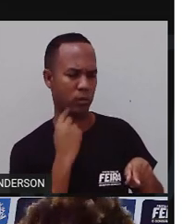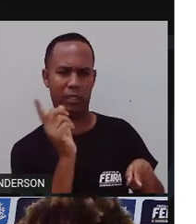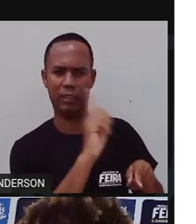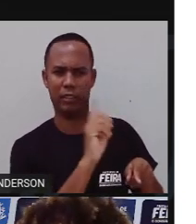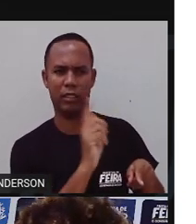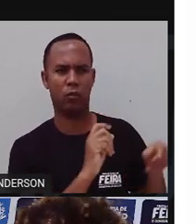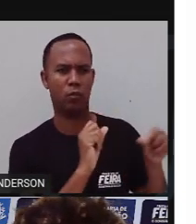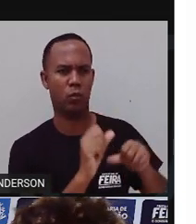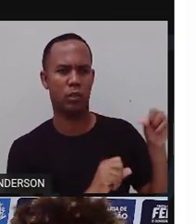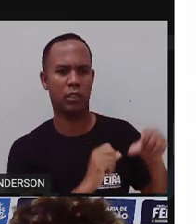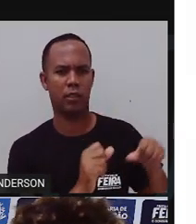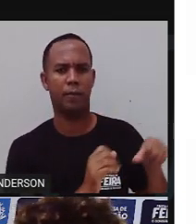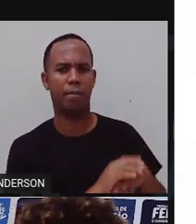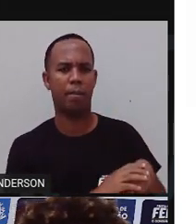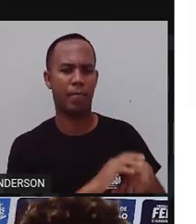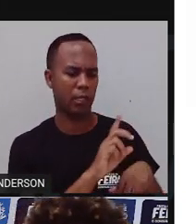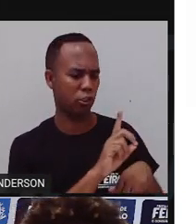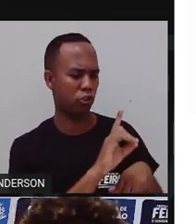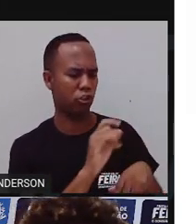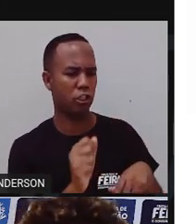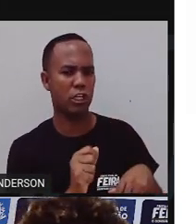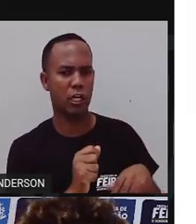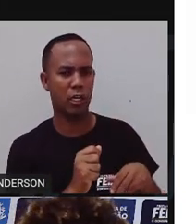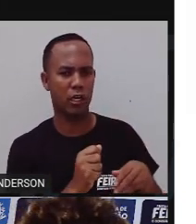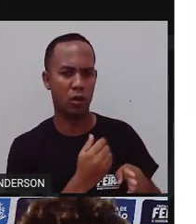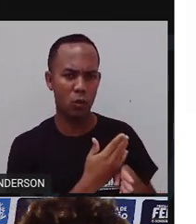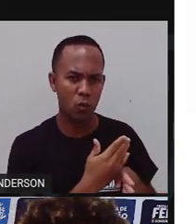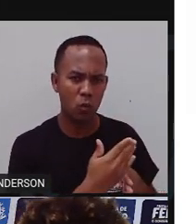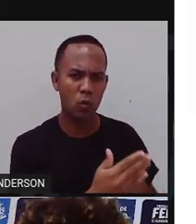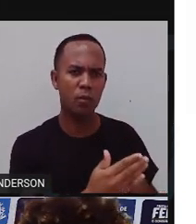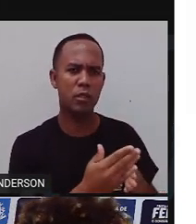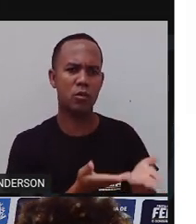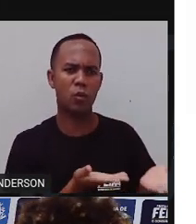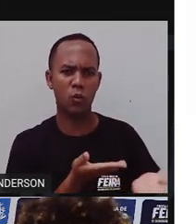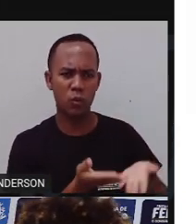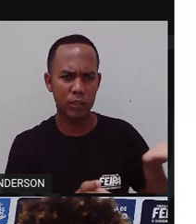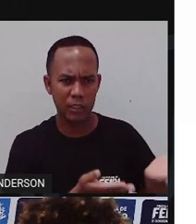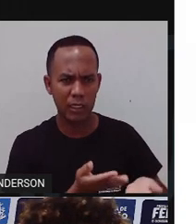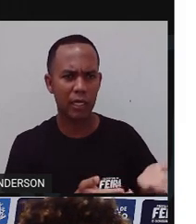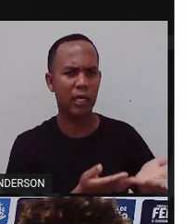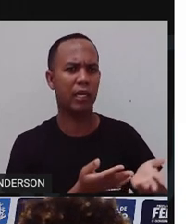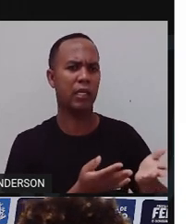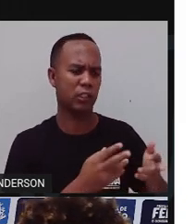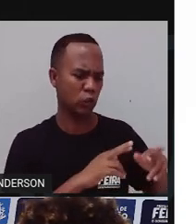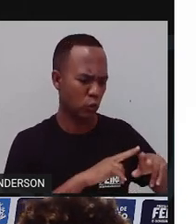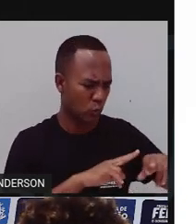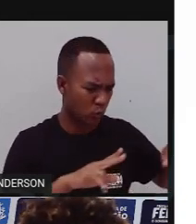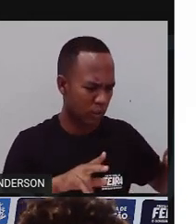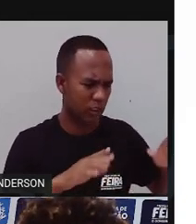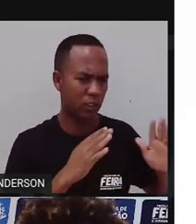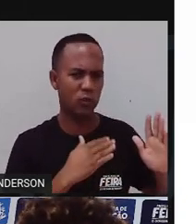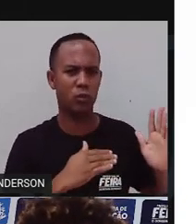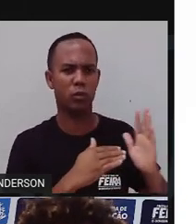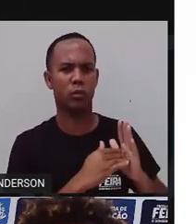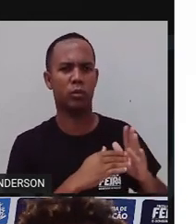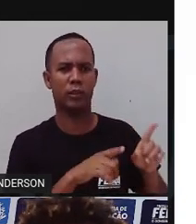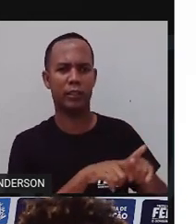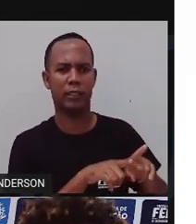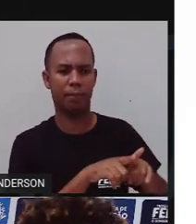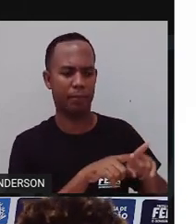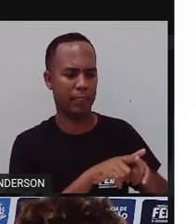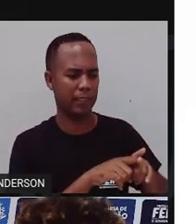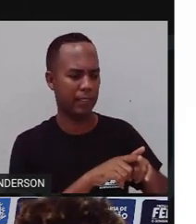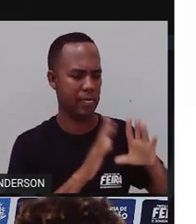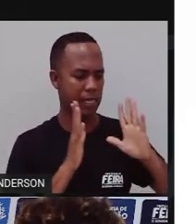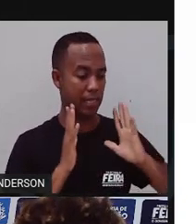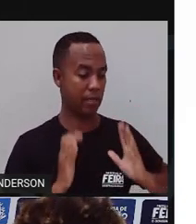daquele dia, ele começou a cuidar de todos os animaizinhos. Não jogou mais lixo na terra nem no mar e passou a limpar